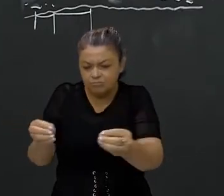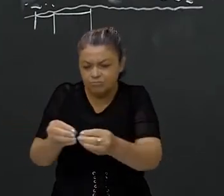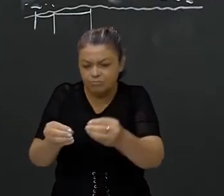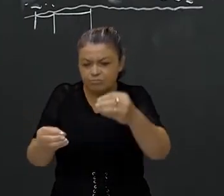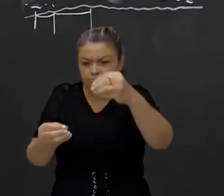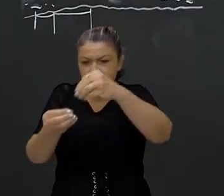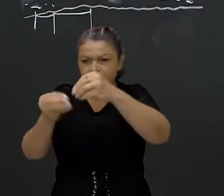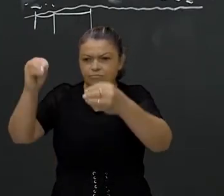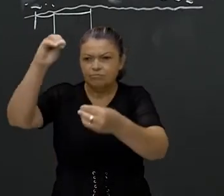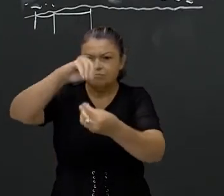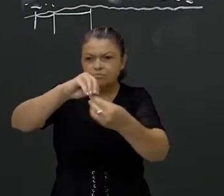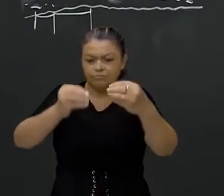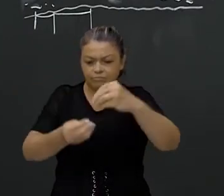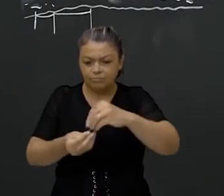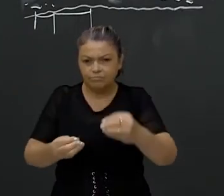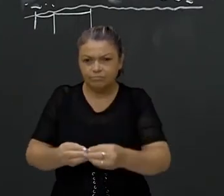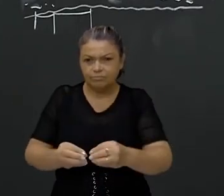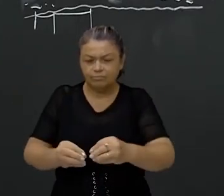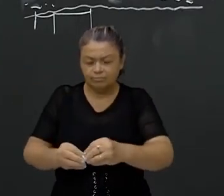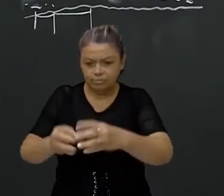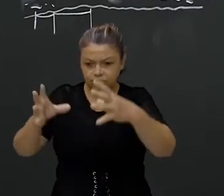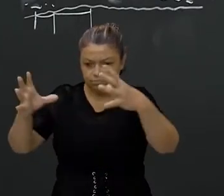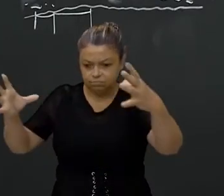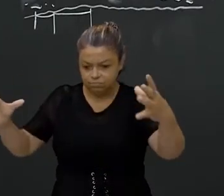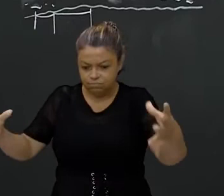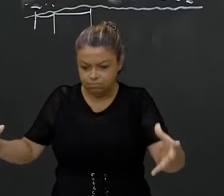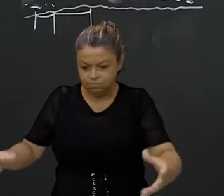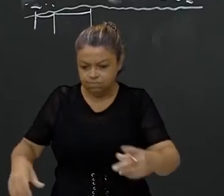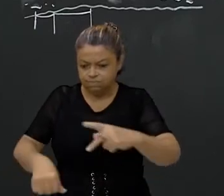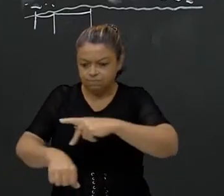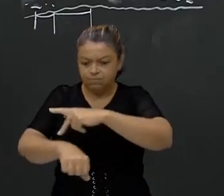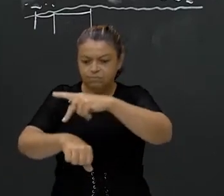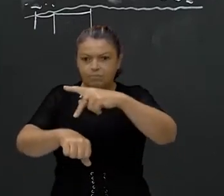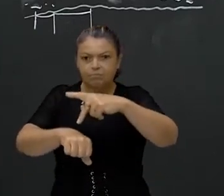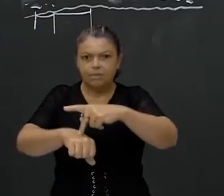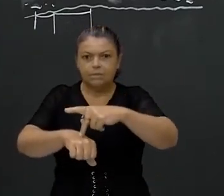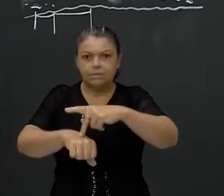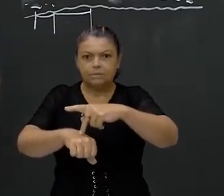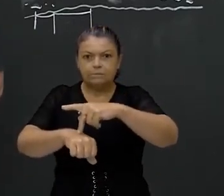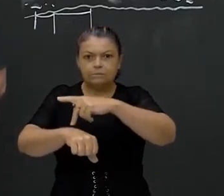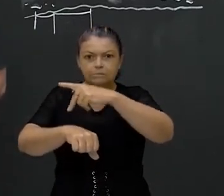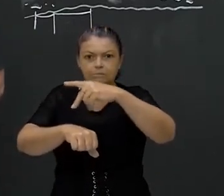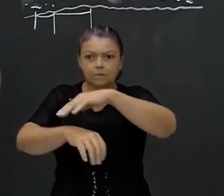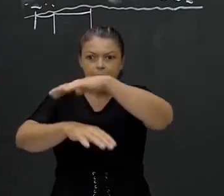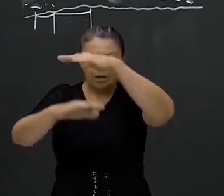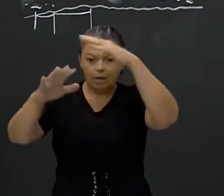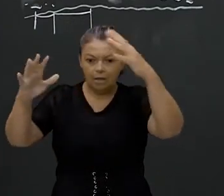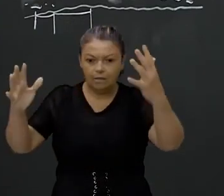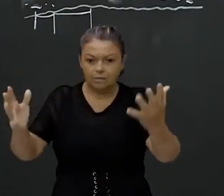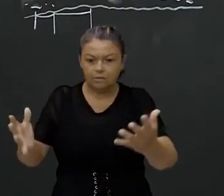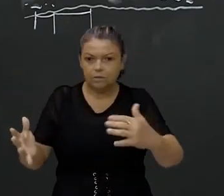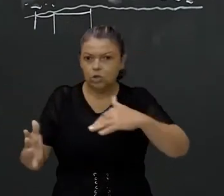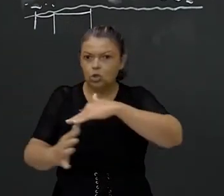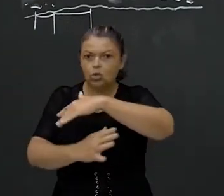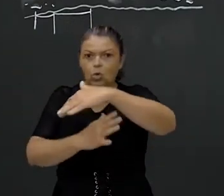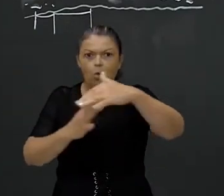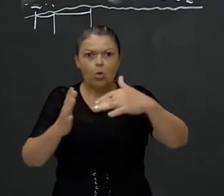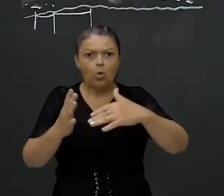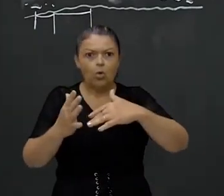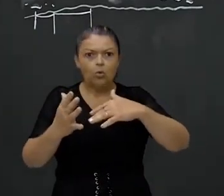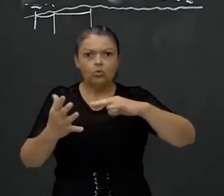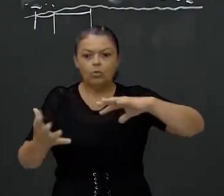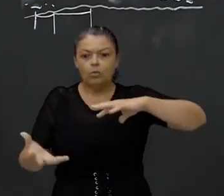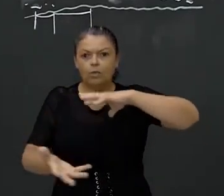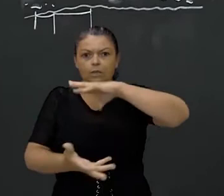tipos de rochas. Temos rochas em toda a superfície do planeta, você vê formação de vulcões,